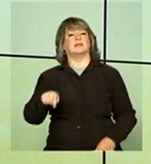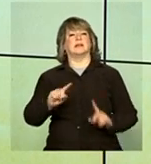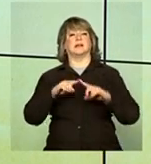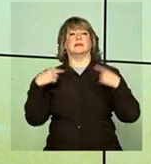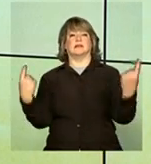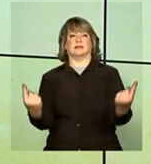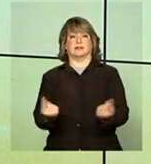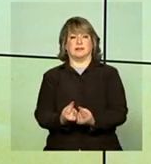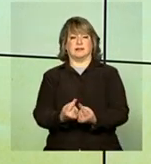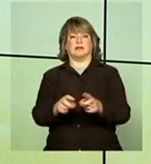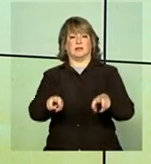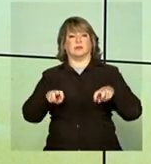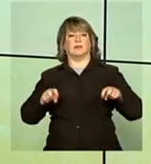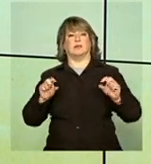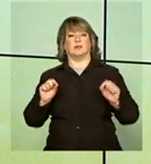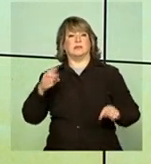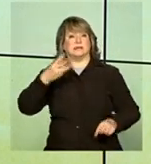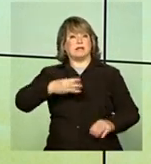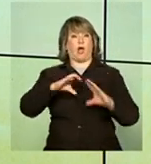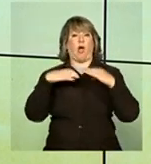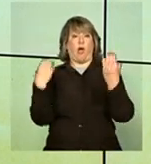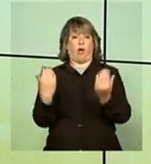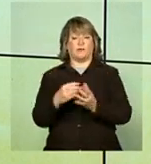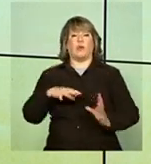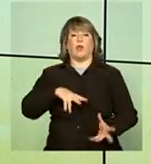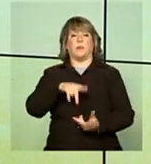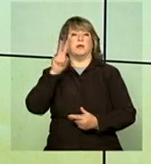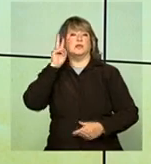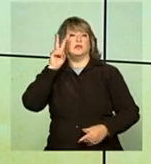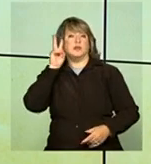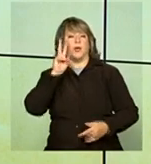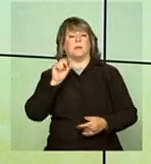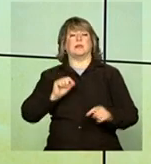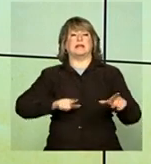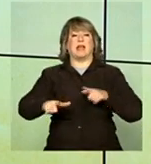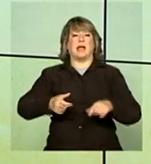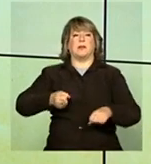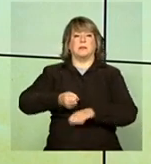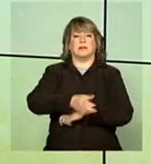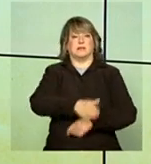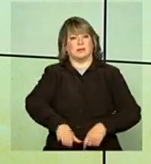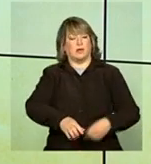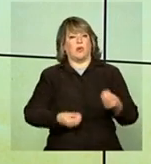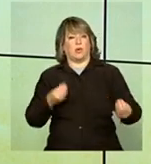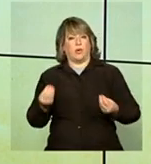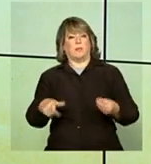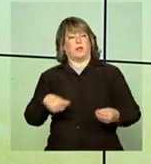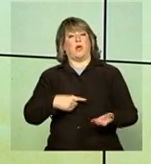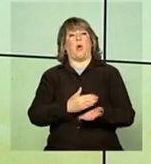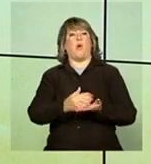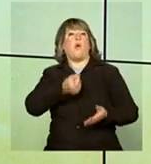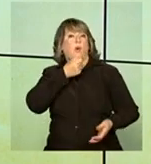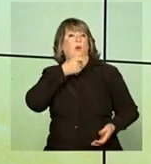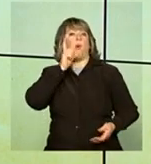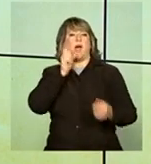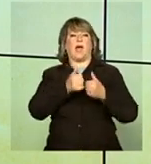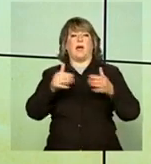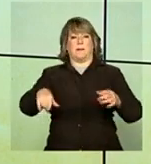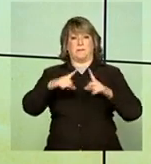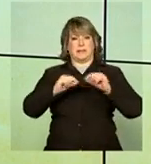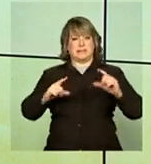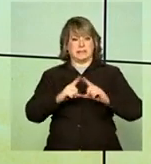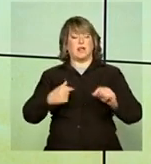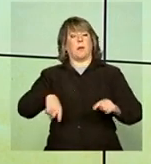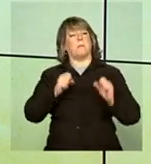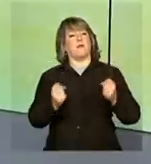plenária de alto nível da terceira conferência global sobre trabalho infantil que começou ontem em Brasília.